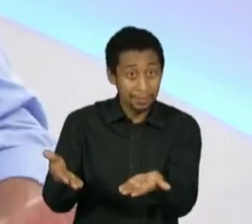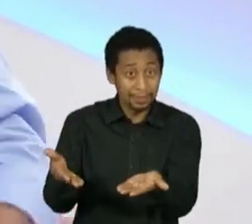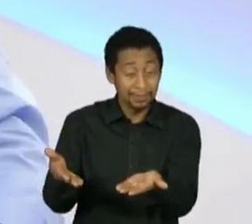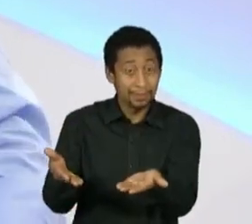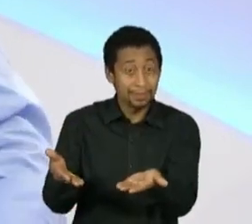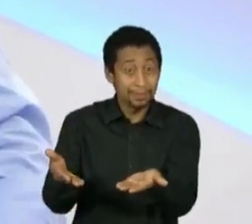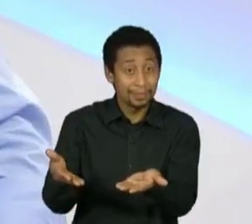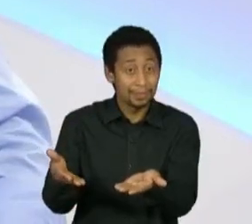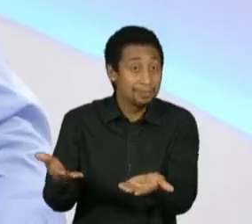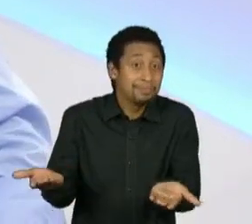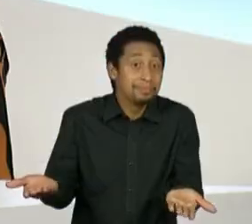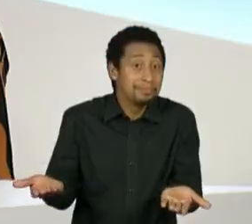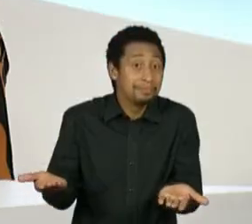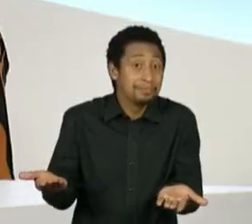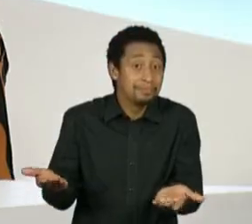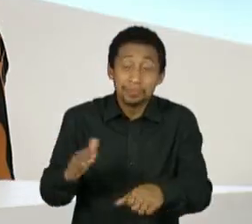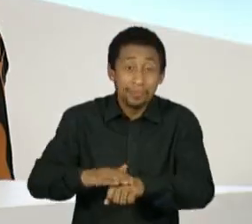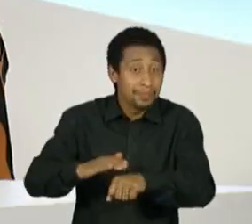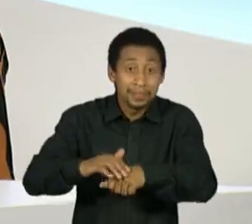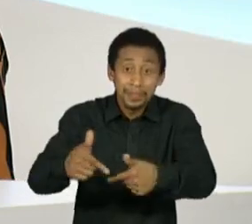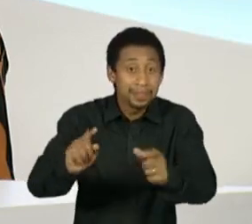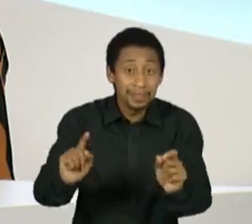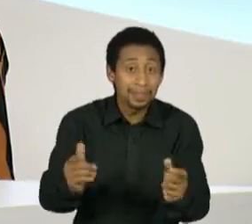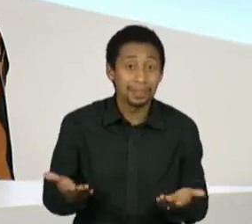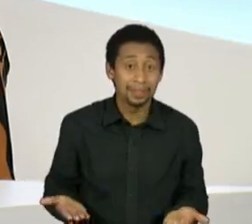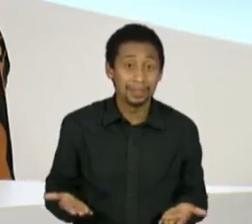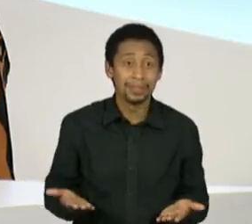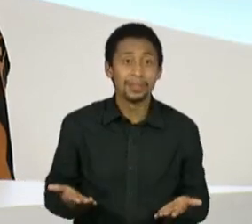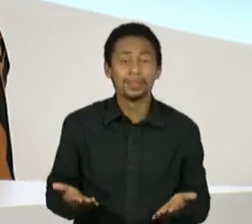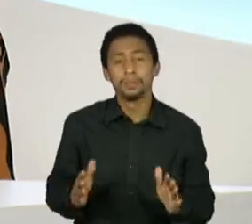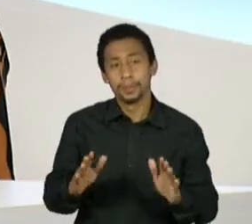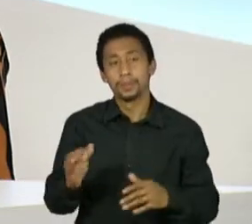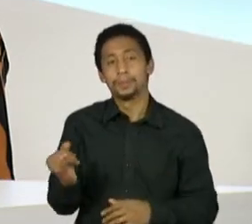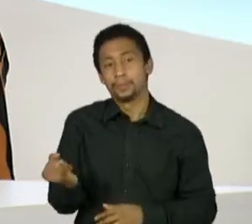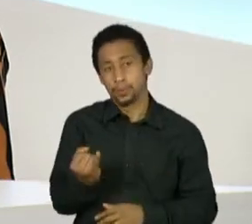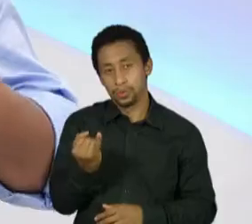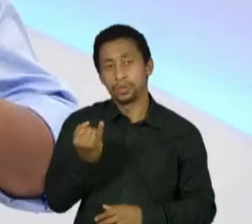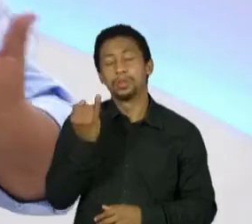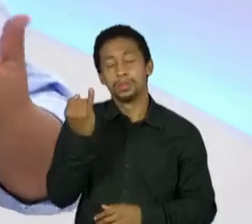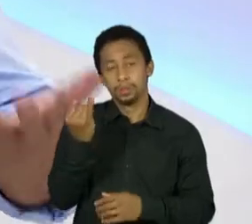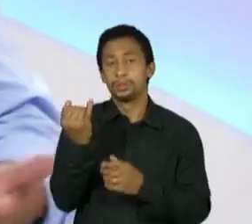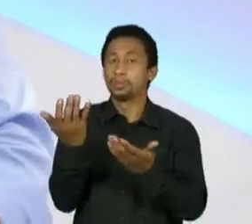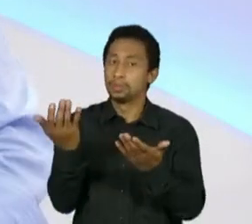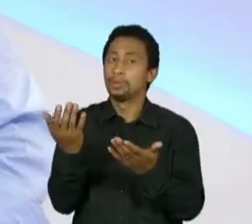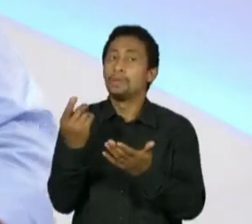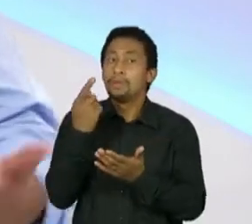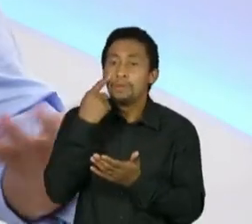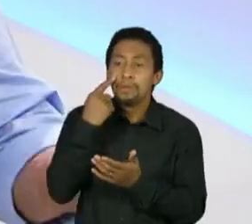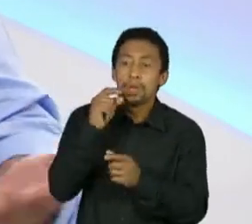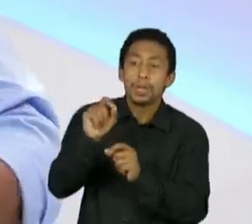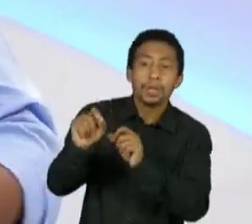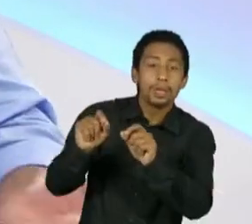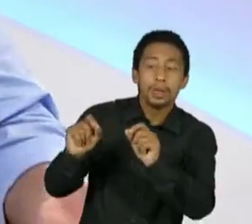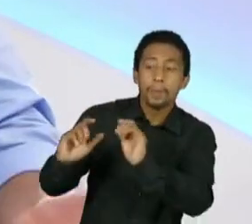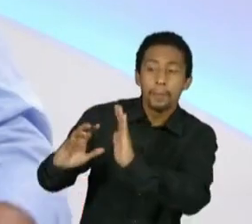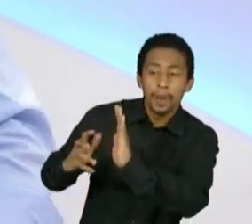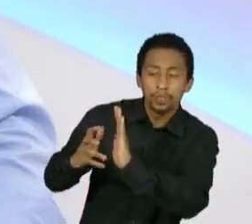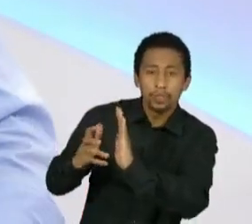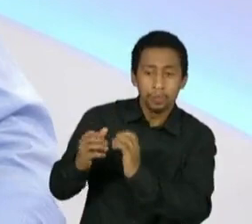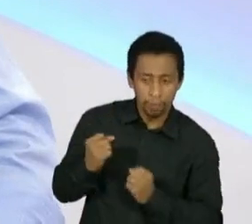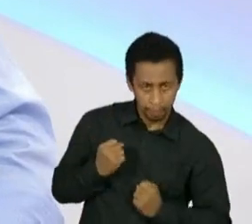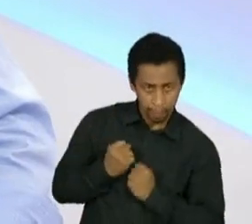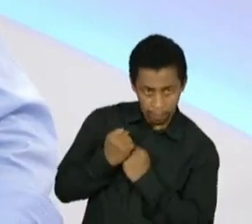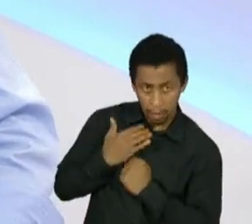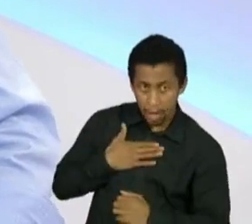por que não? Agora, é importante também saber se eu vou ter apoio do partido, com o qual eu sou